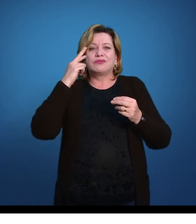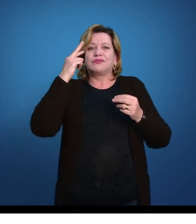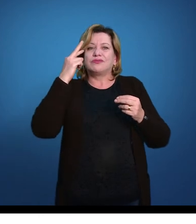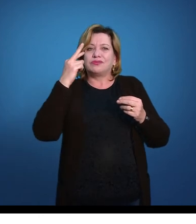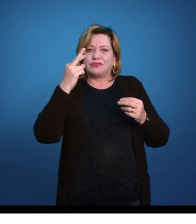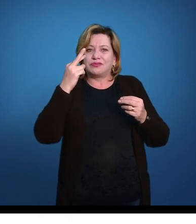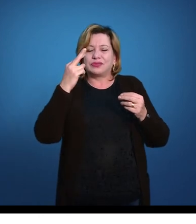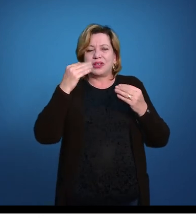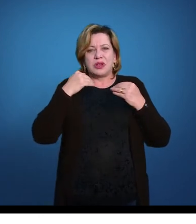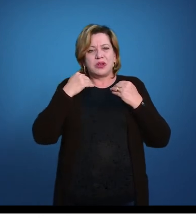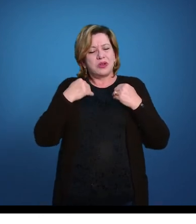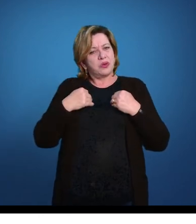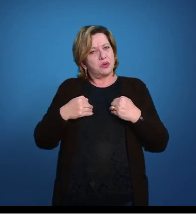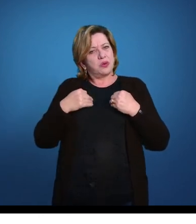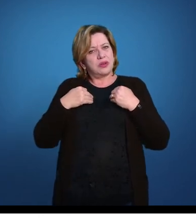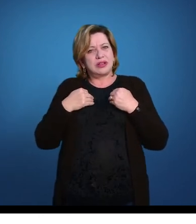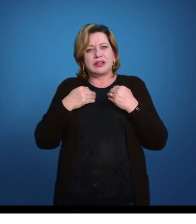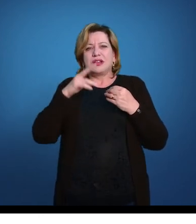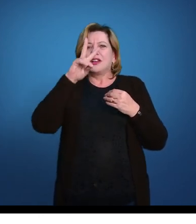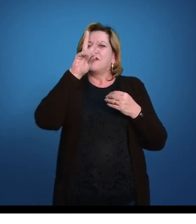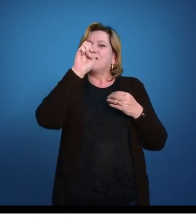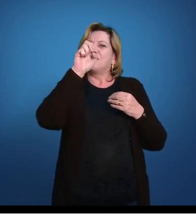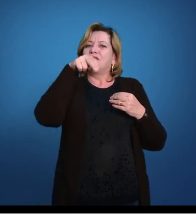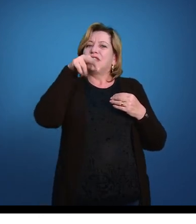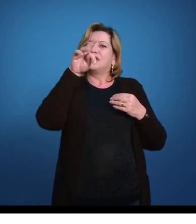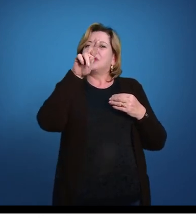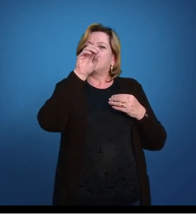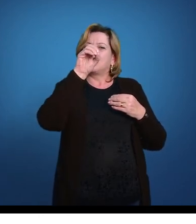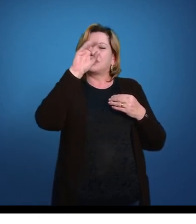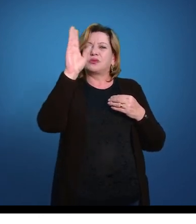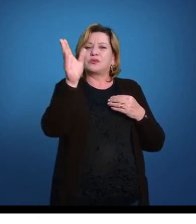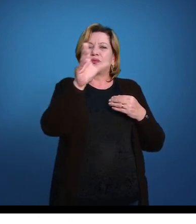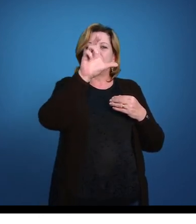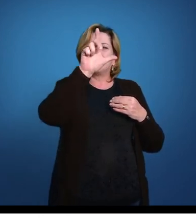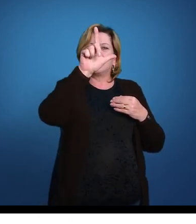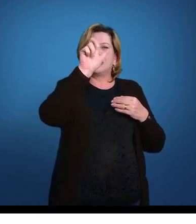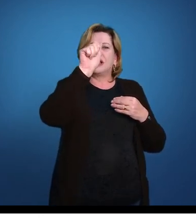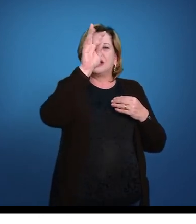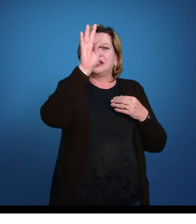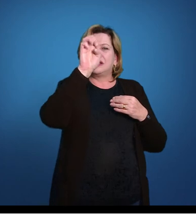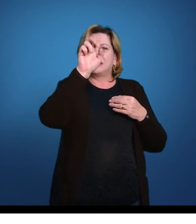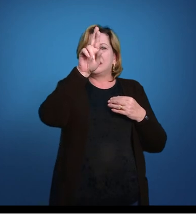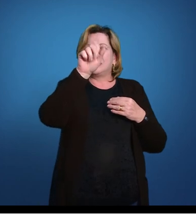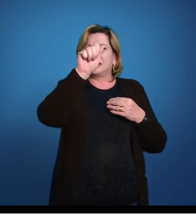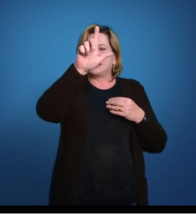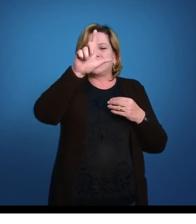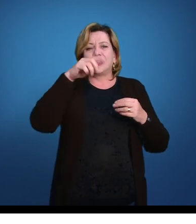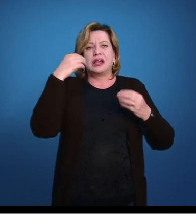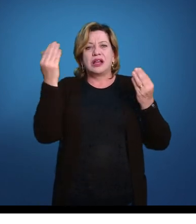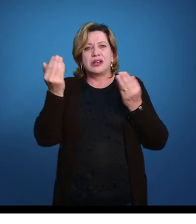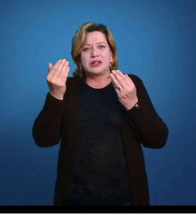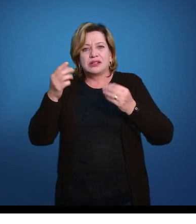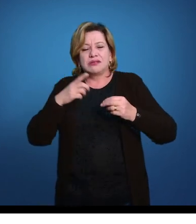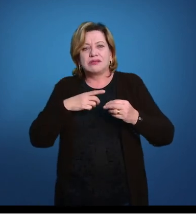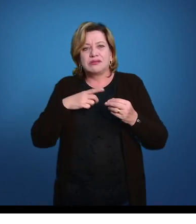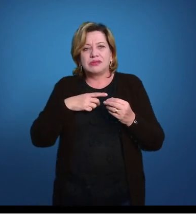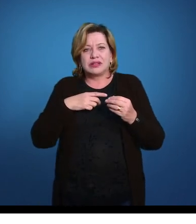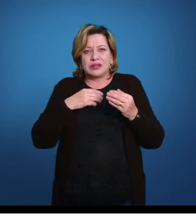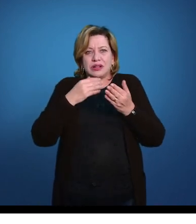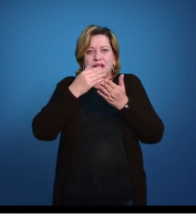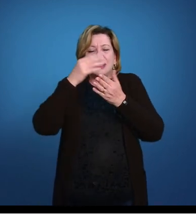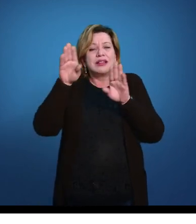dos nossos mamilos, aqui, ventrolateral, né? Mais ou menos, sentido. Então, nós temos aqui, também existe a